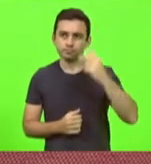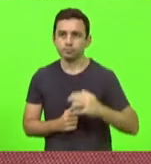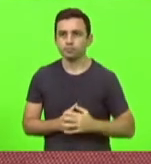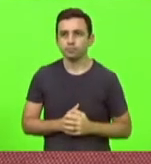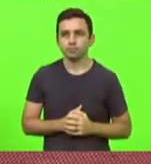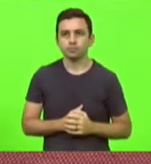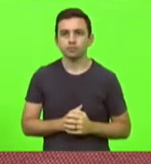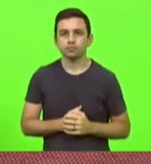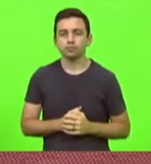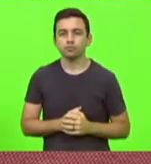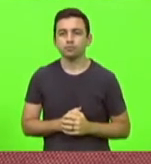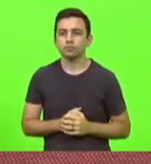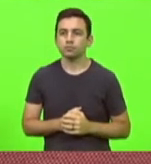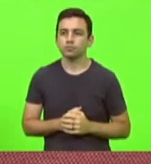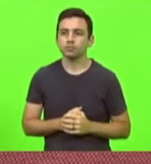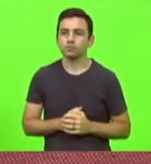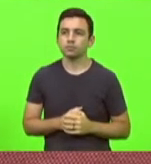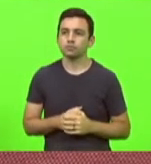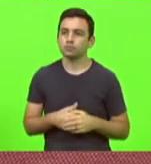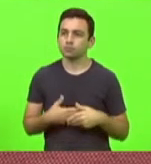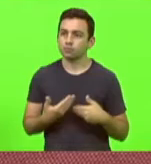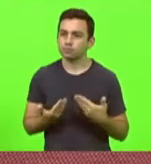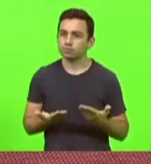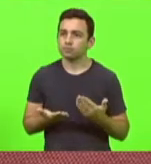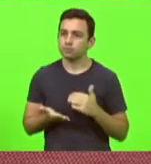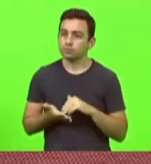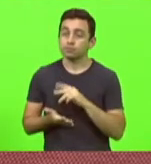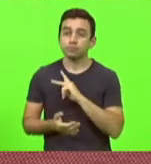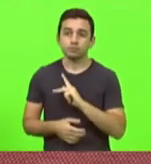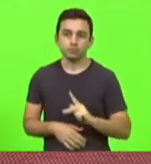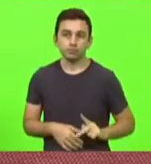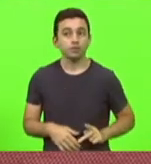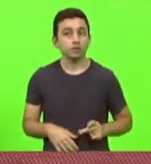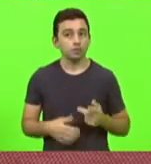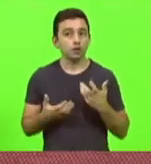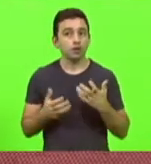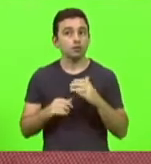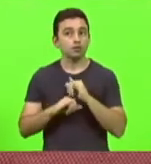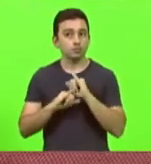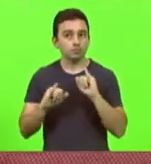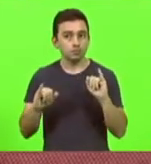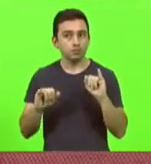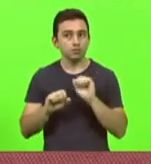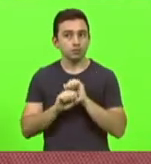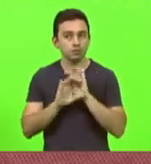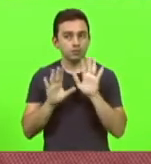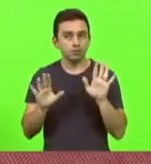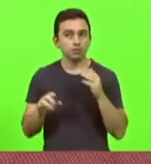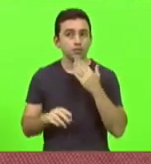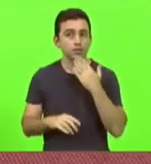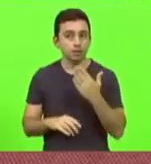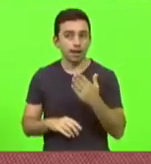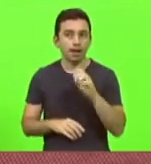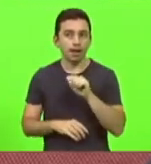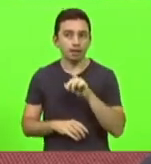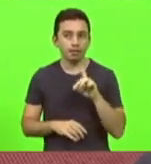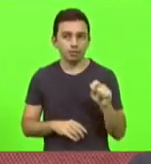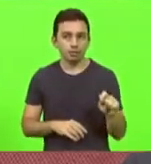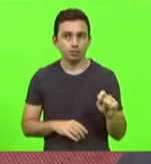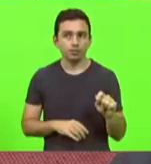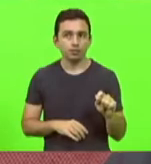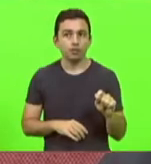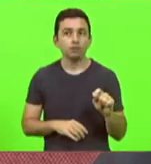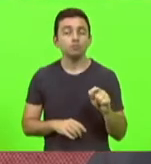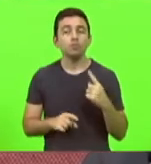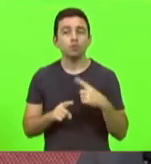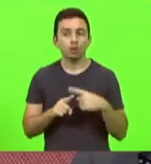Senhor secretário, senhor presidente, eu só quero deixar claro aqui que o apelo que eu e a deputada Ada fizemos foi justamente para que as